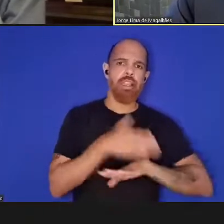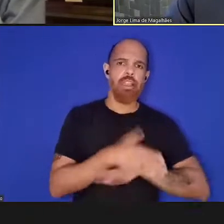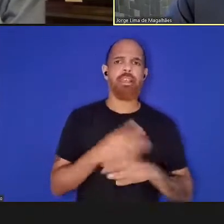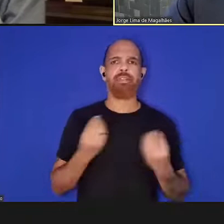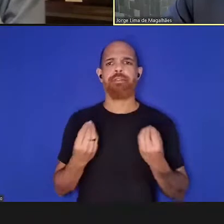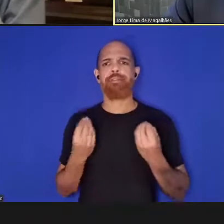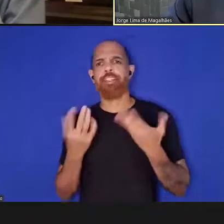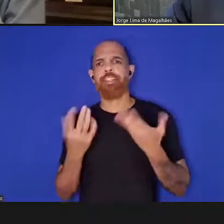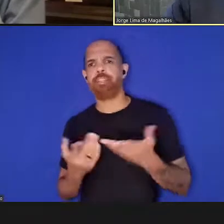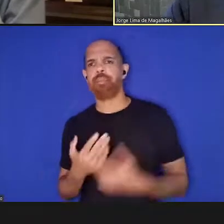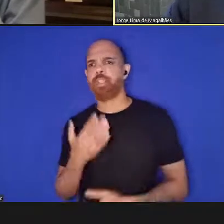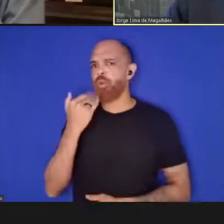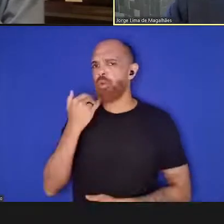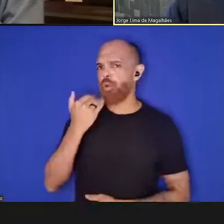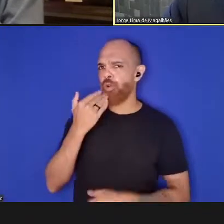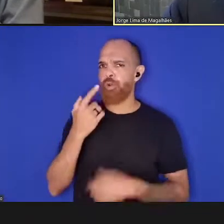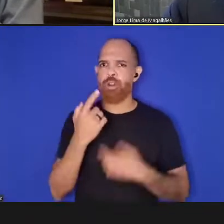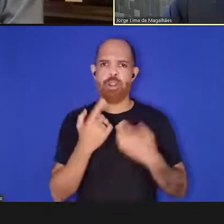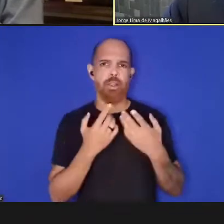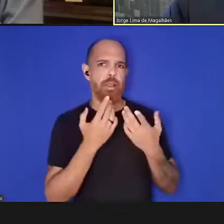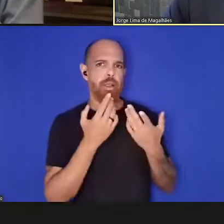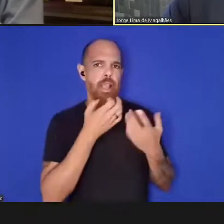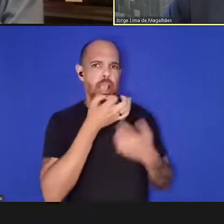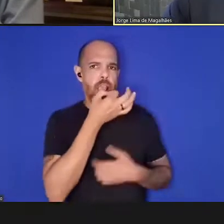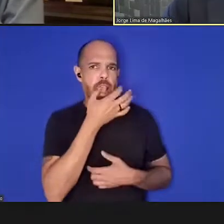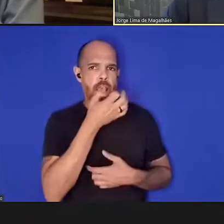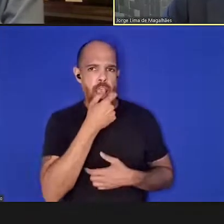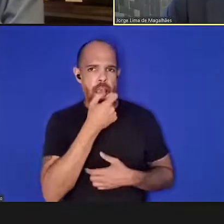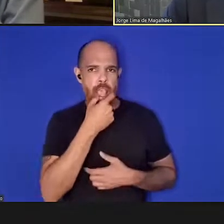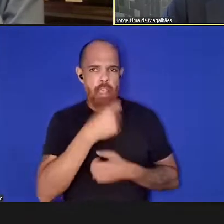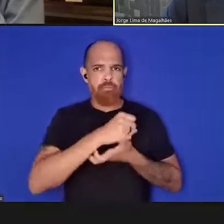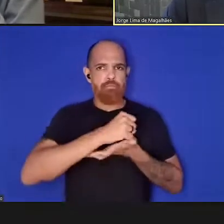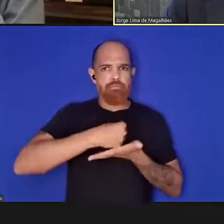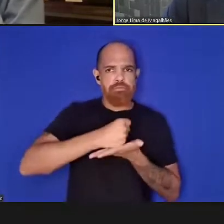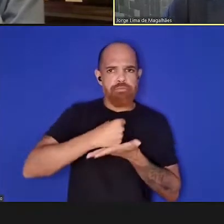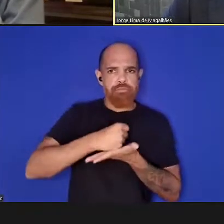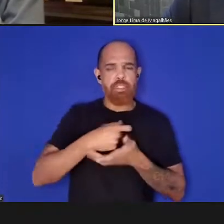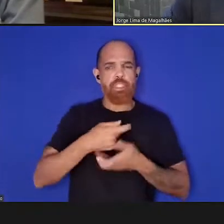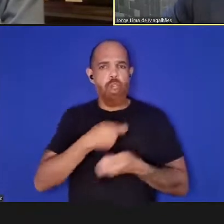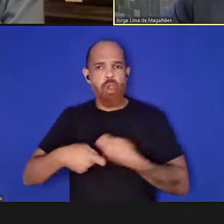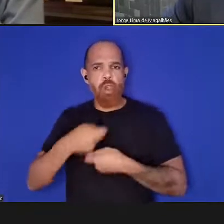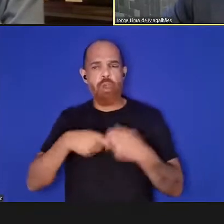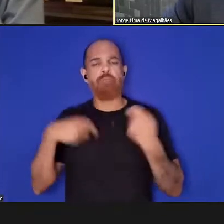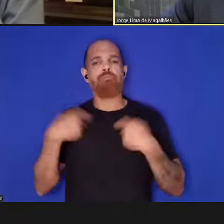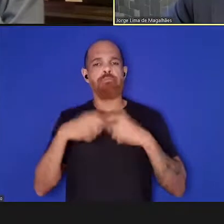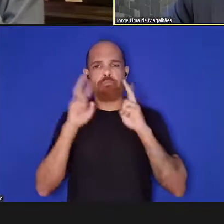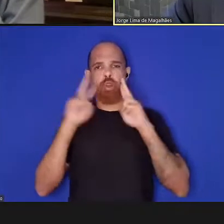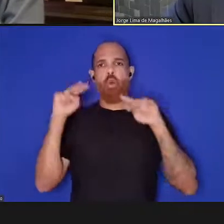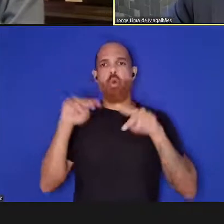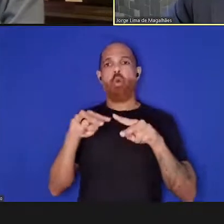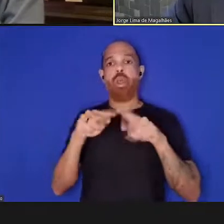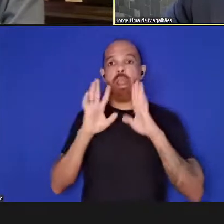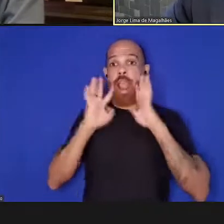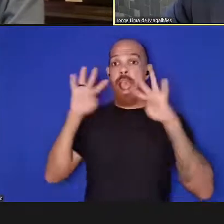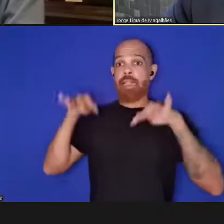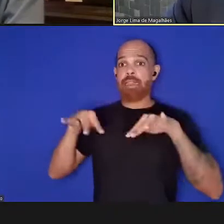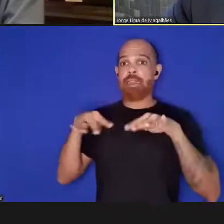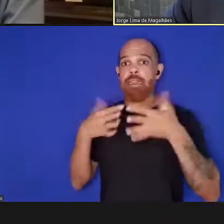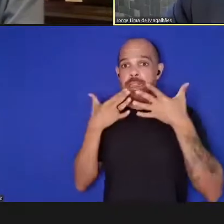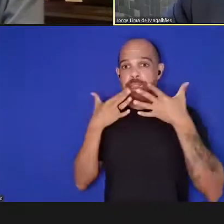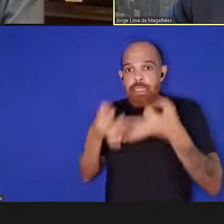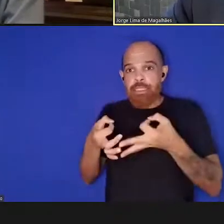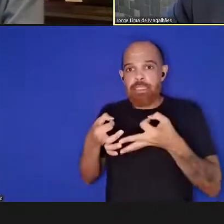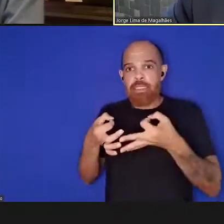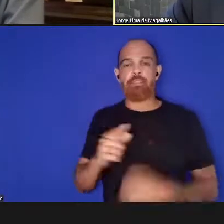comida medicamentos economia e negócio merece o olhar e atenção crucial da nossa gestão